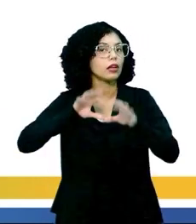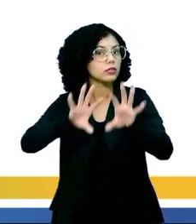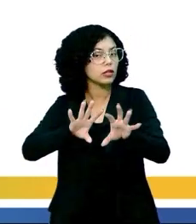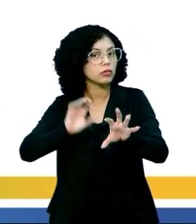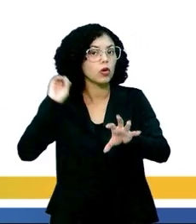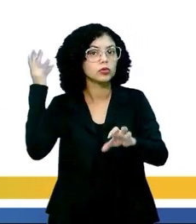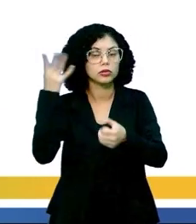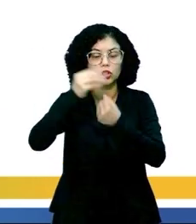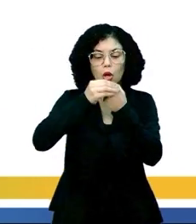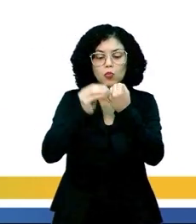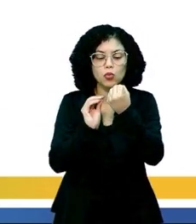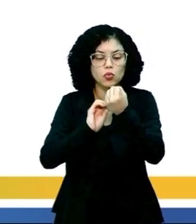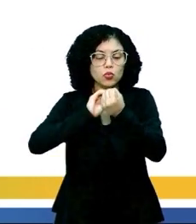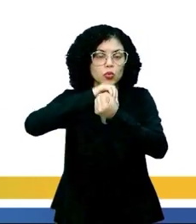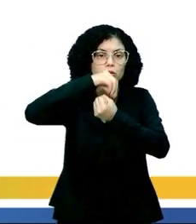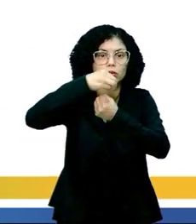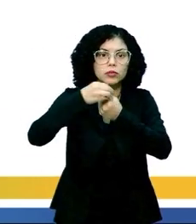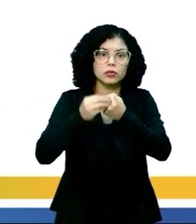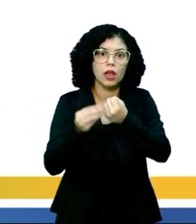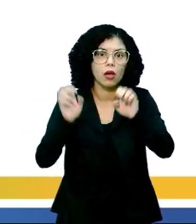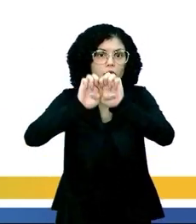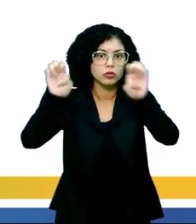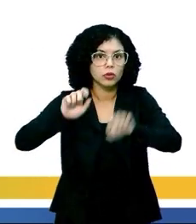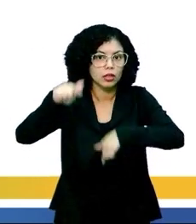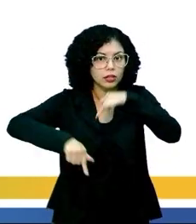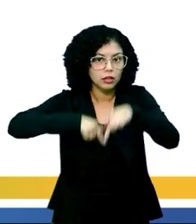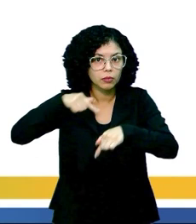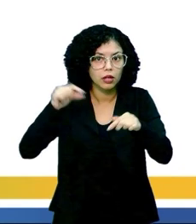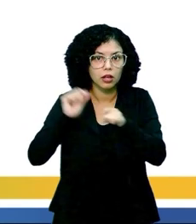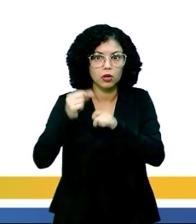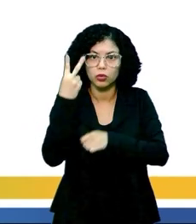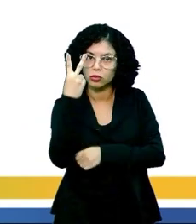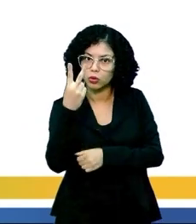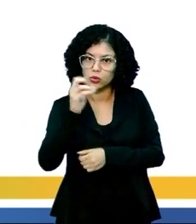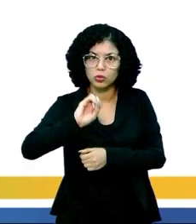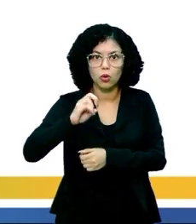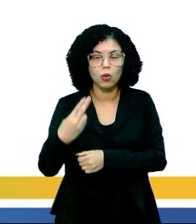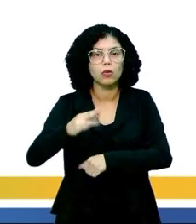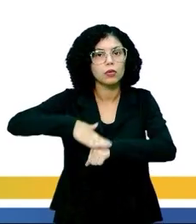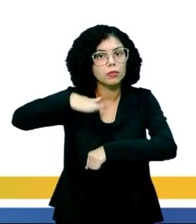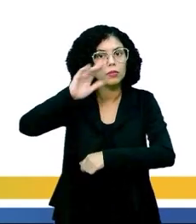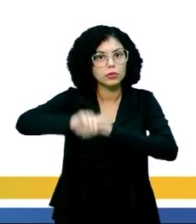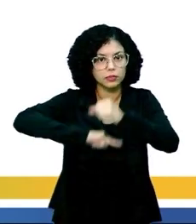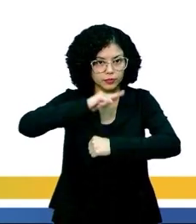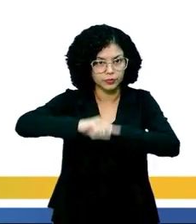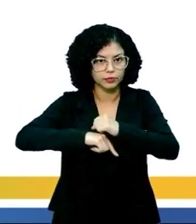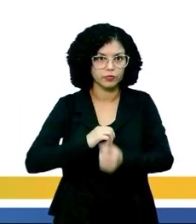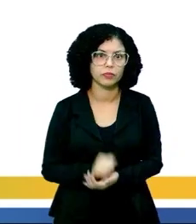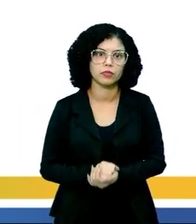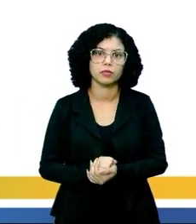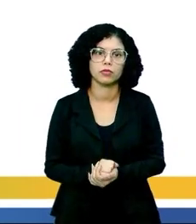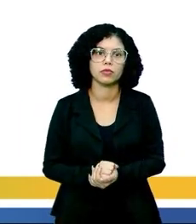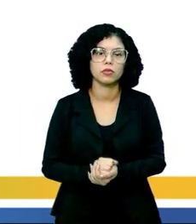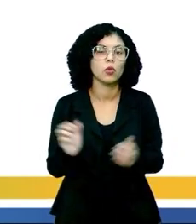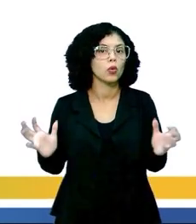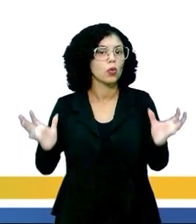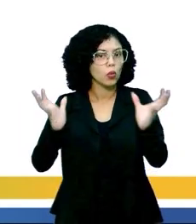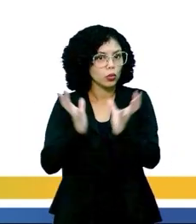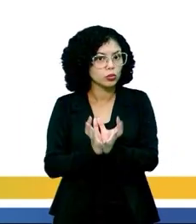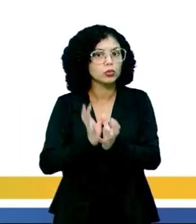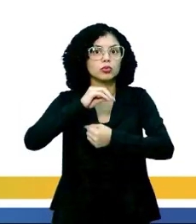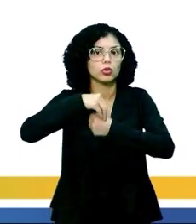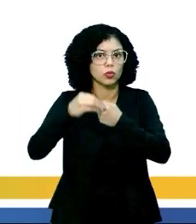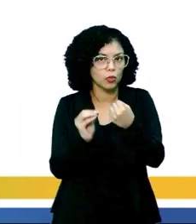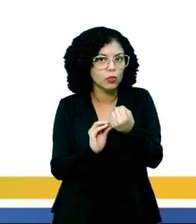tem a molécula. A molécula é uma estrutura química formada por dois ou mais átomos. E o conjunto de